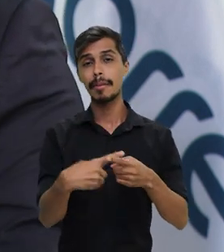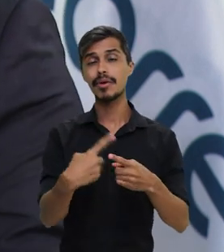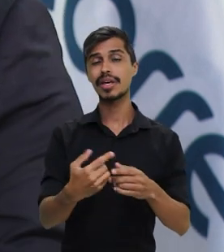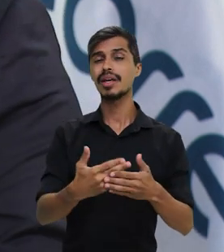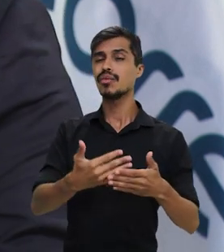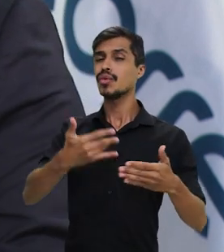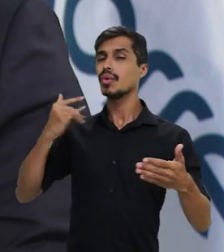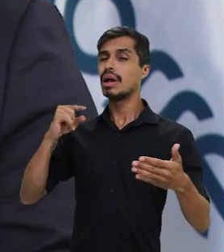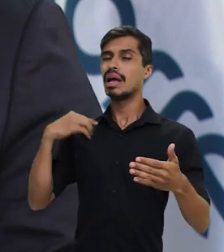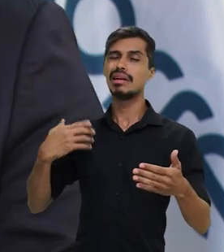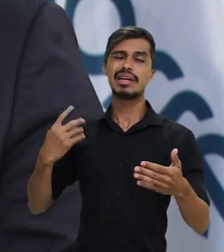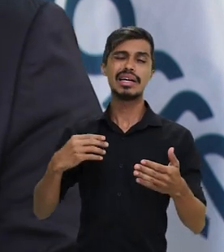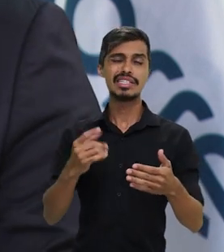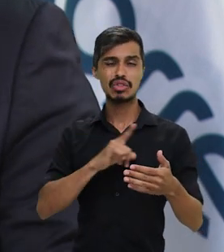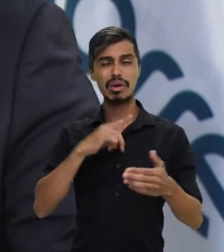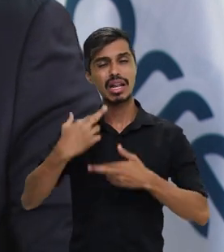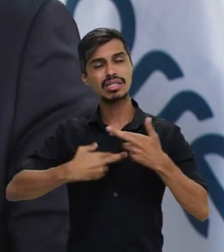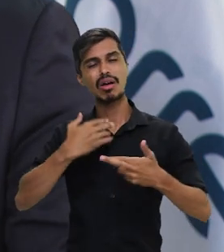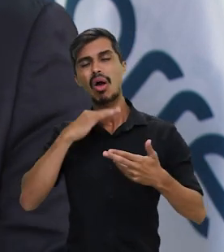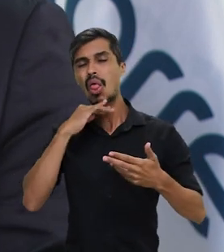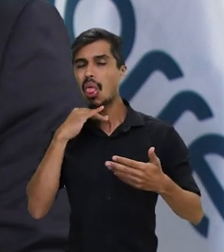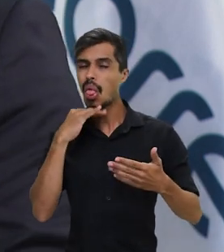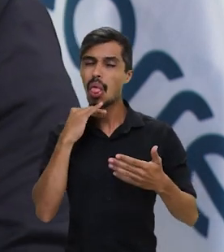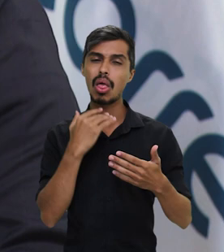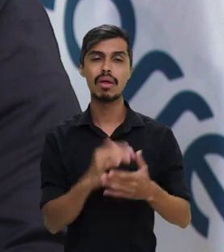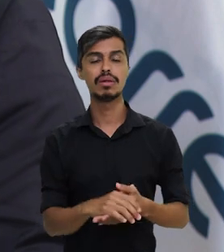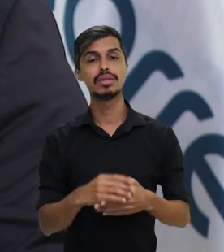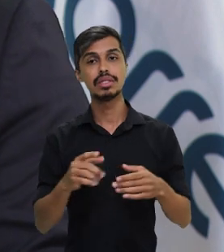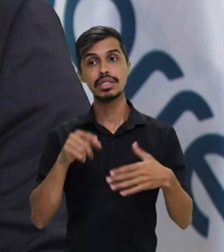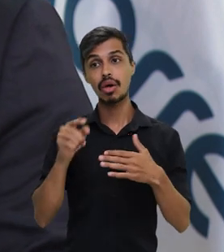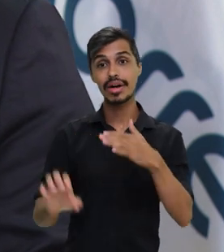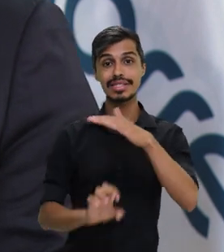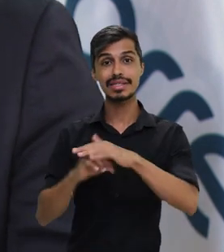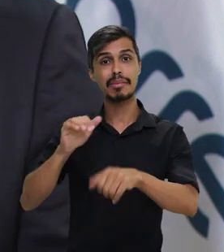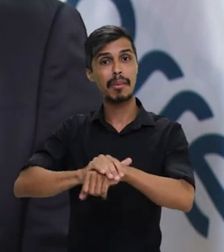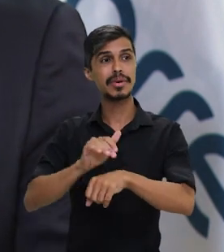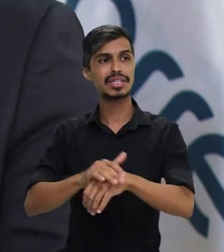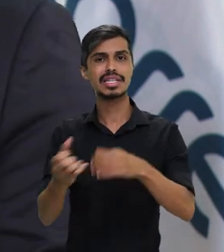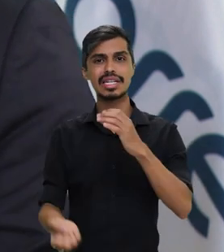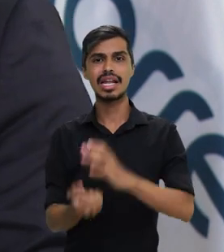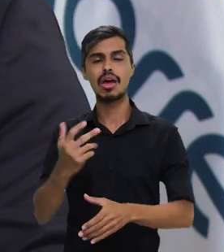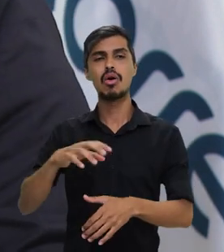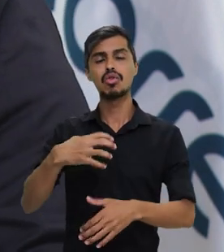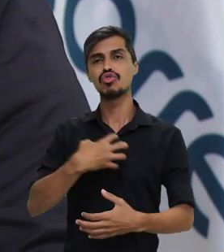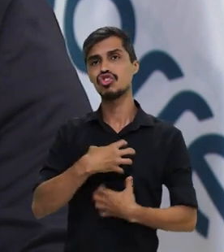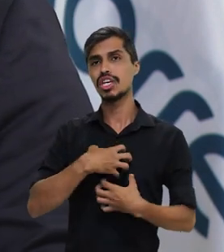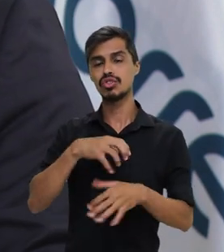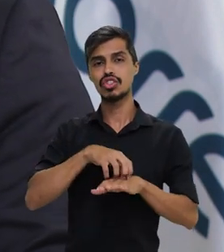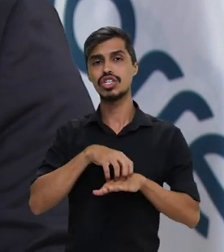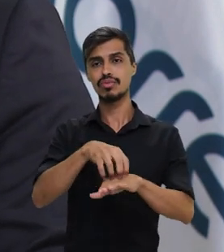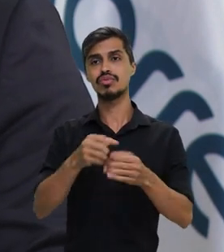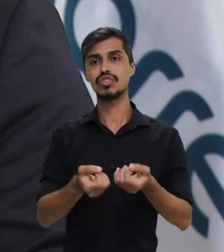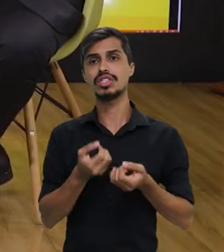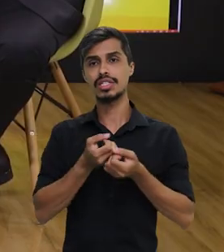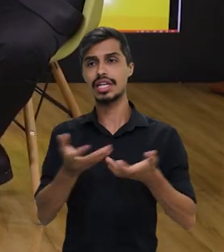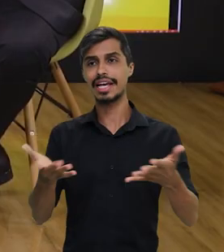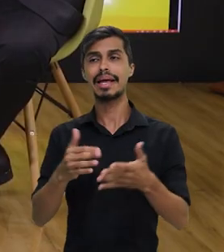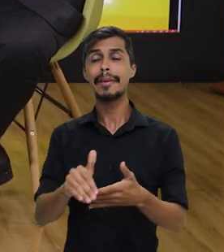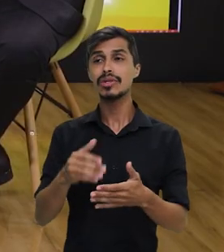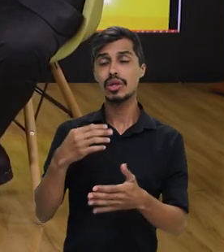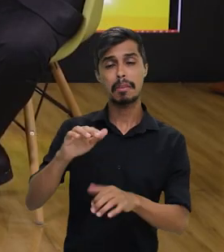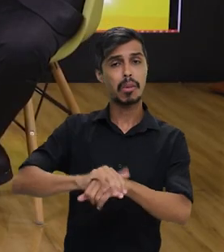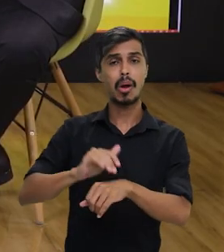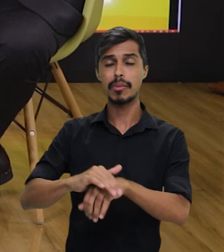foi se deteriorando. Inclusive, as empresas acabaram criando uma própria logística, porque não encontraram aqui nos correios